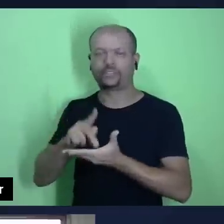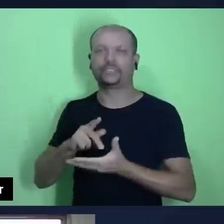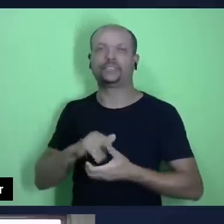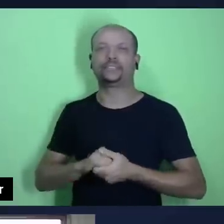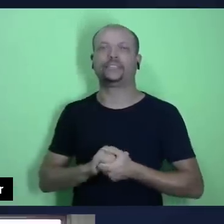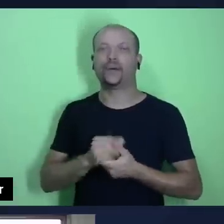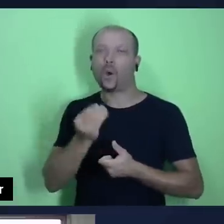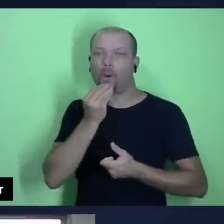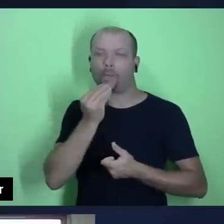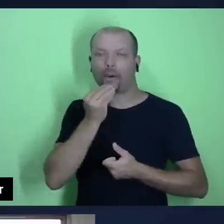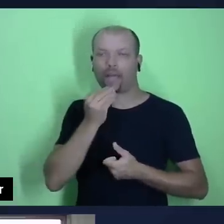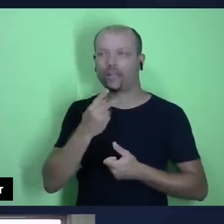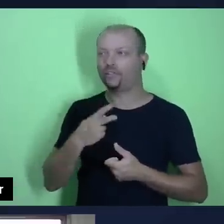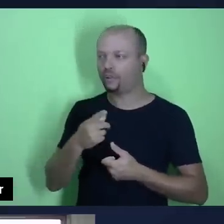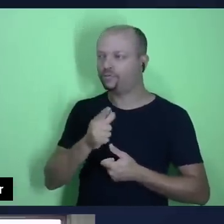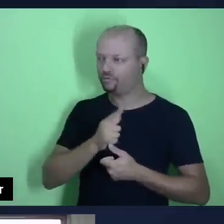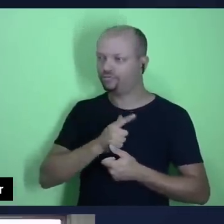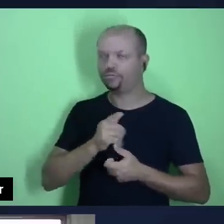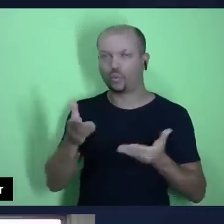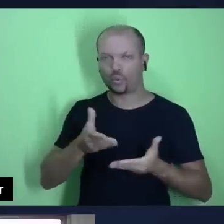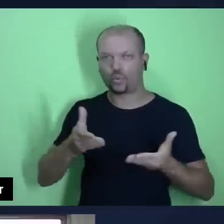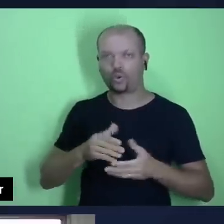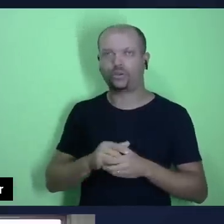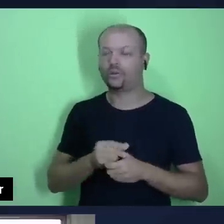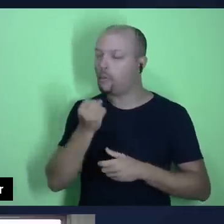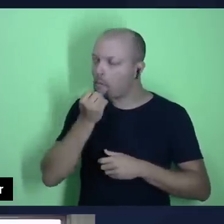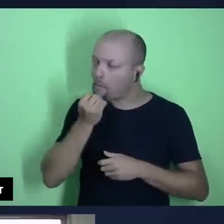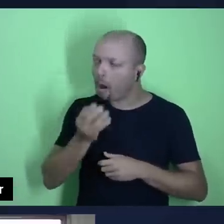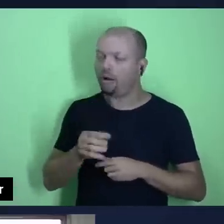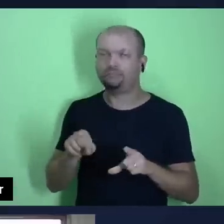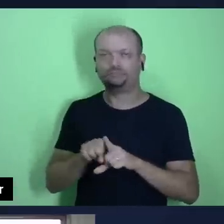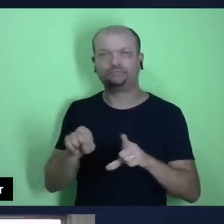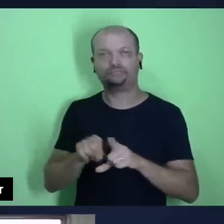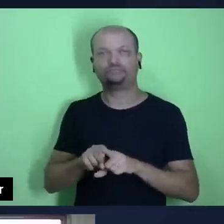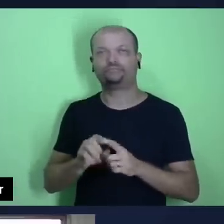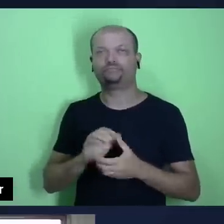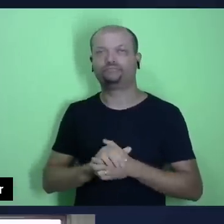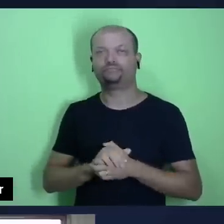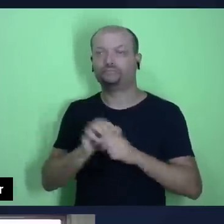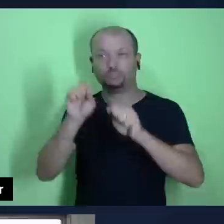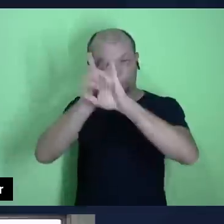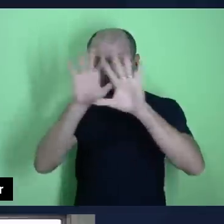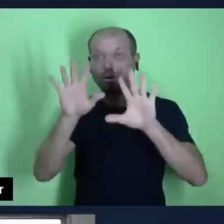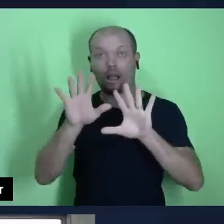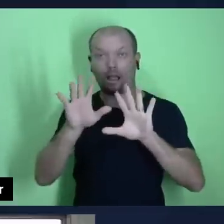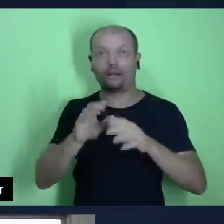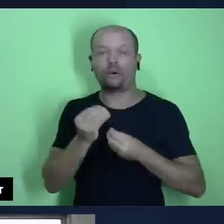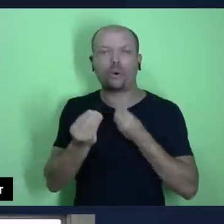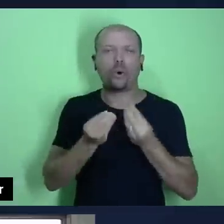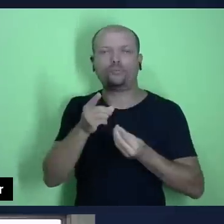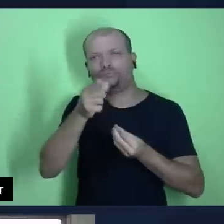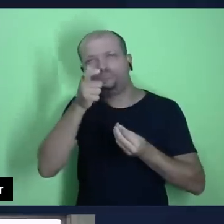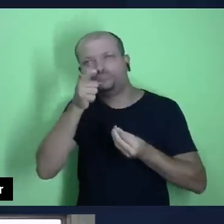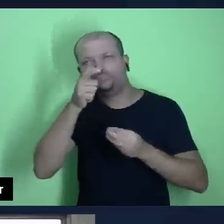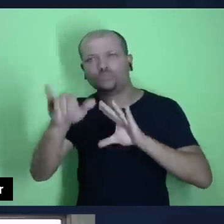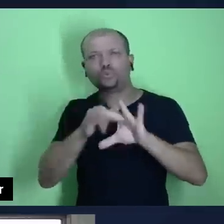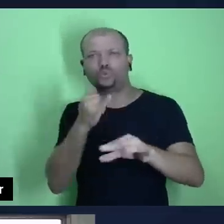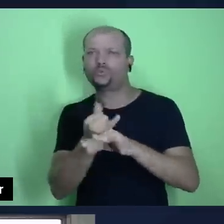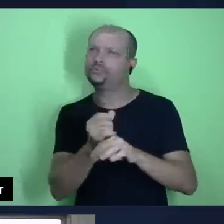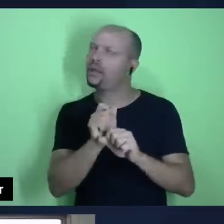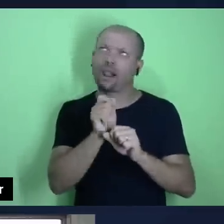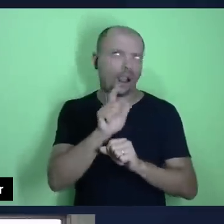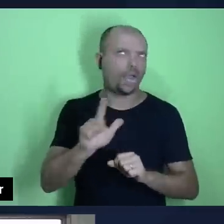oportunidade que tivemos de tê-lo aqui, foi muito bom, creio que ficou muito claro e você que nos acompanha, é claro, nós não